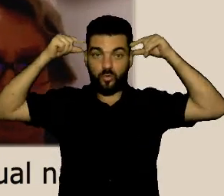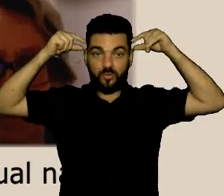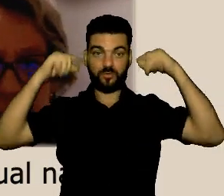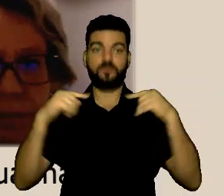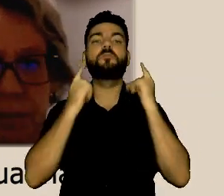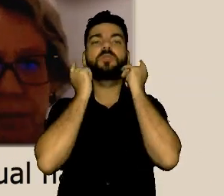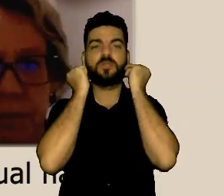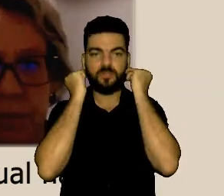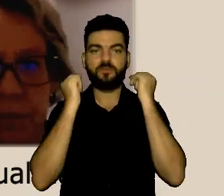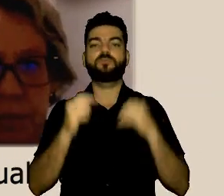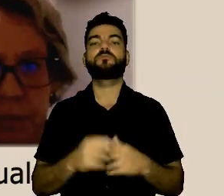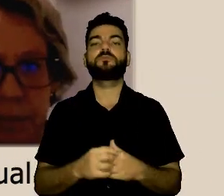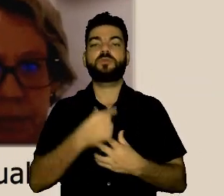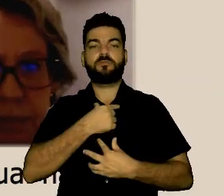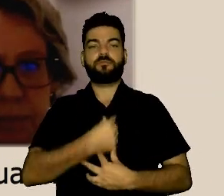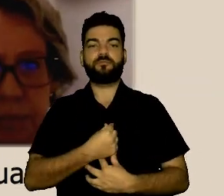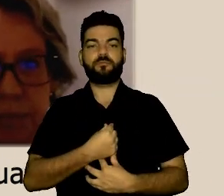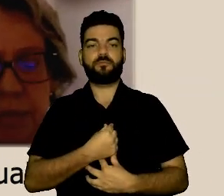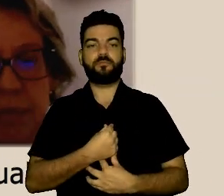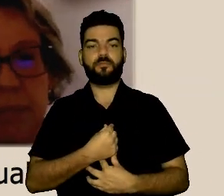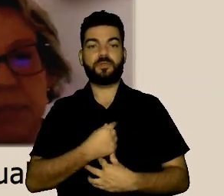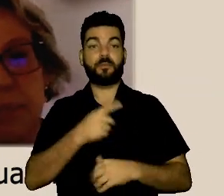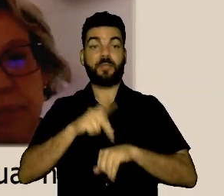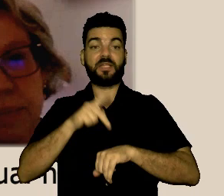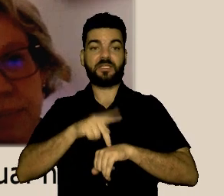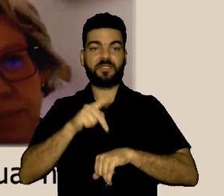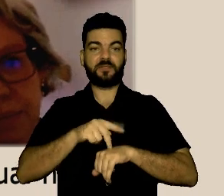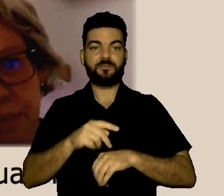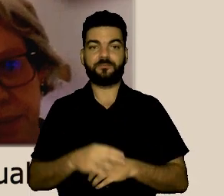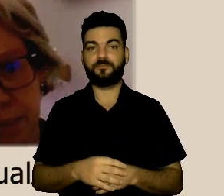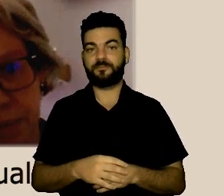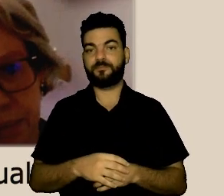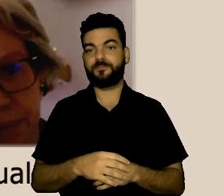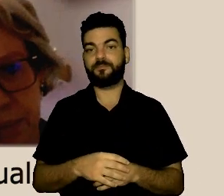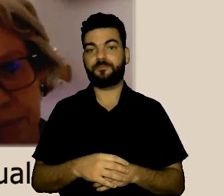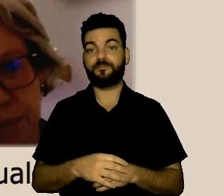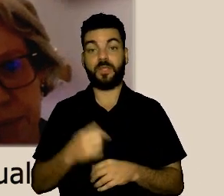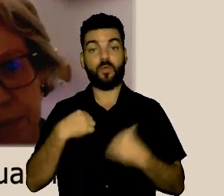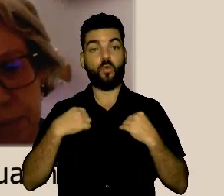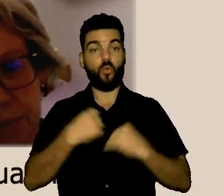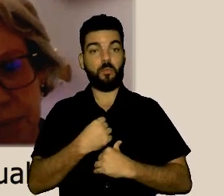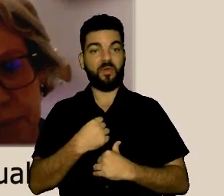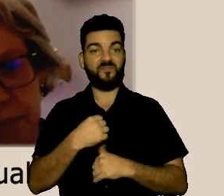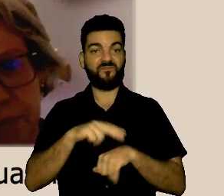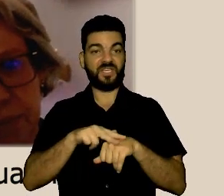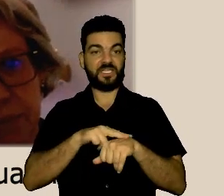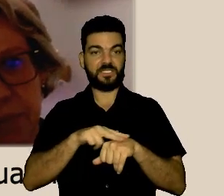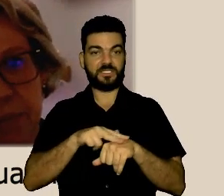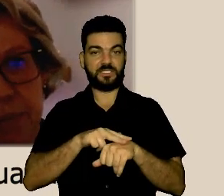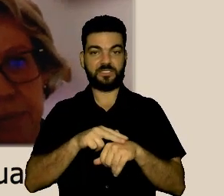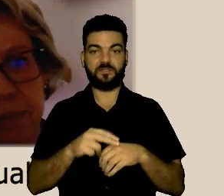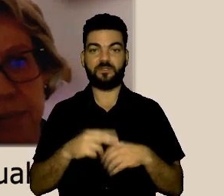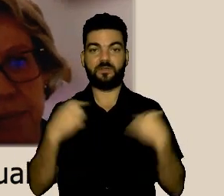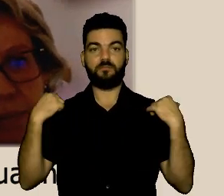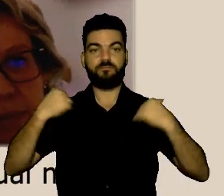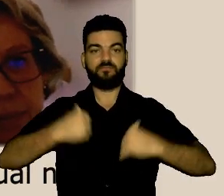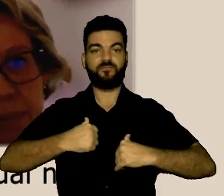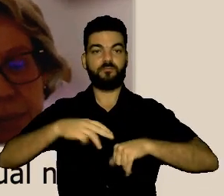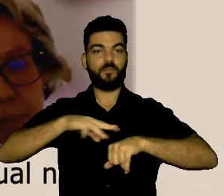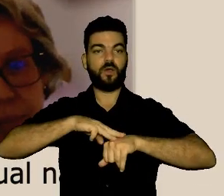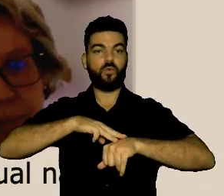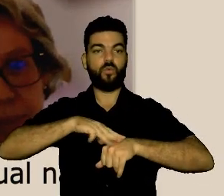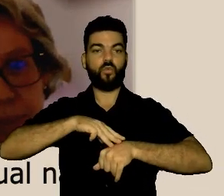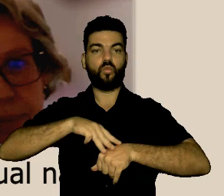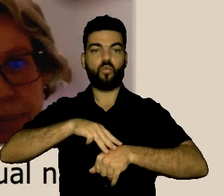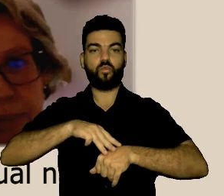trajando uma blusa verde e um blazer marrom. Ao meu fundo temos um livro da